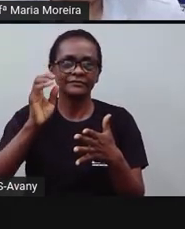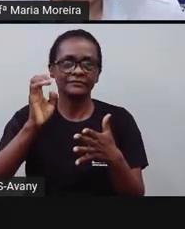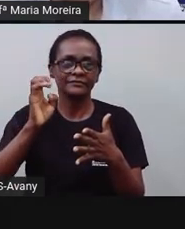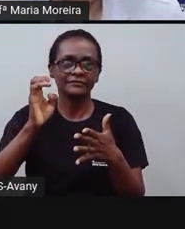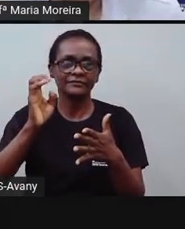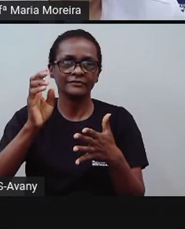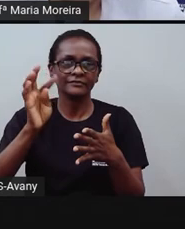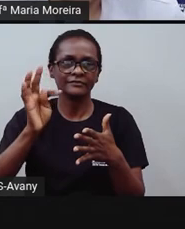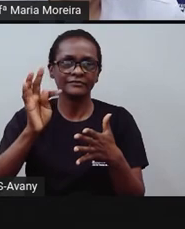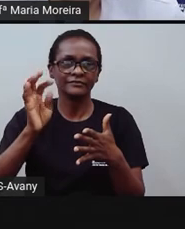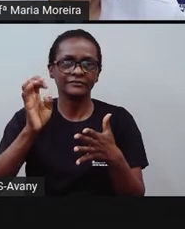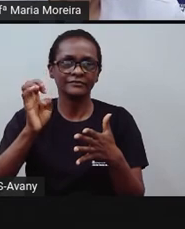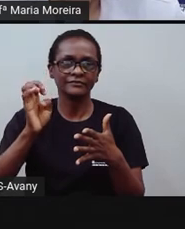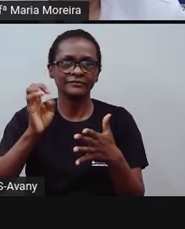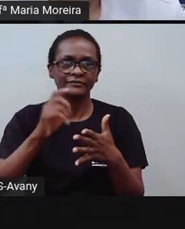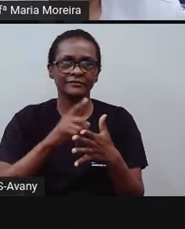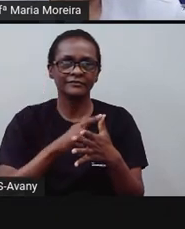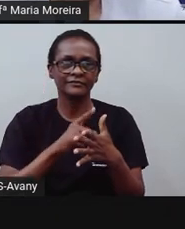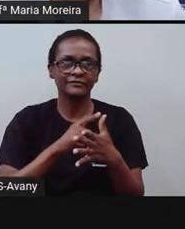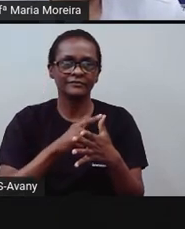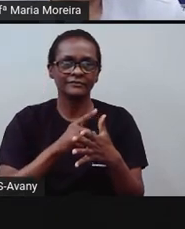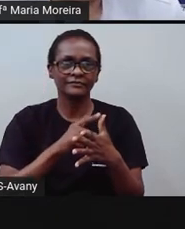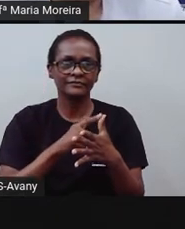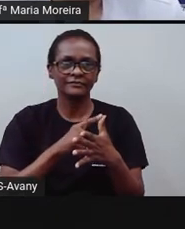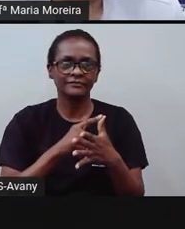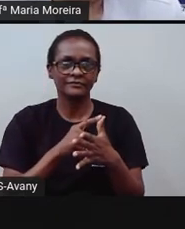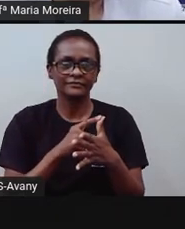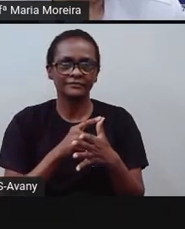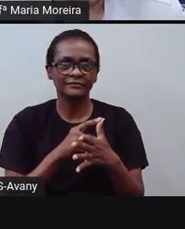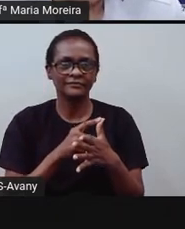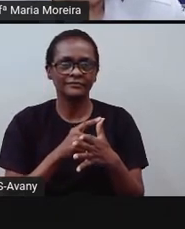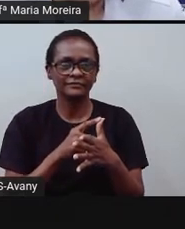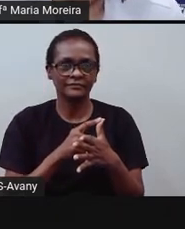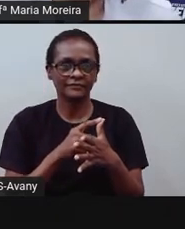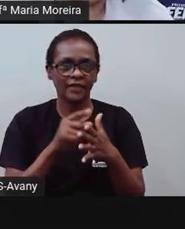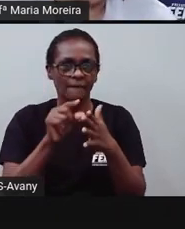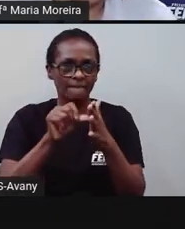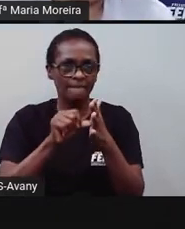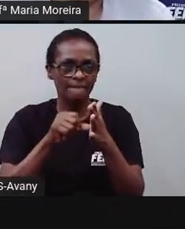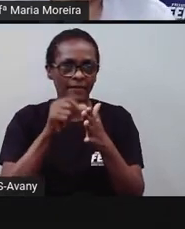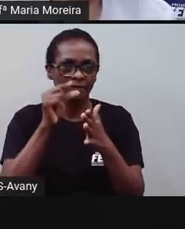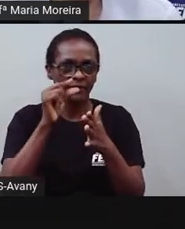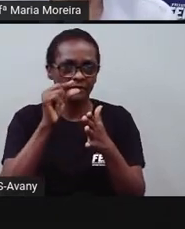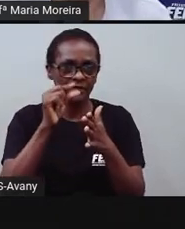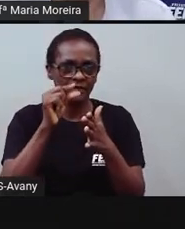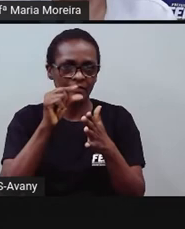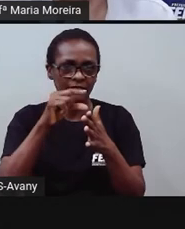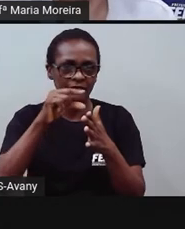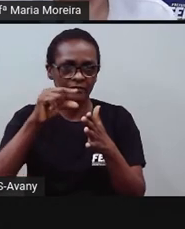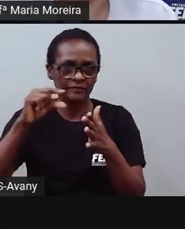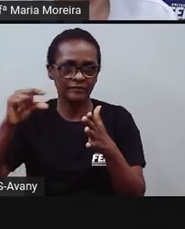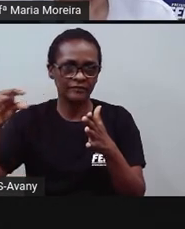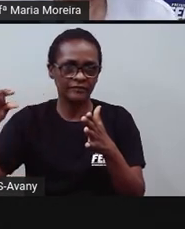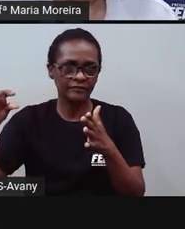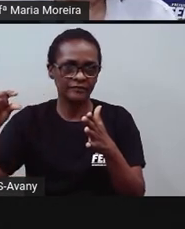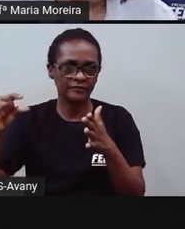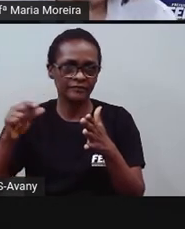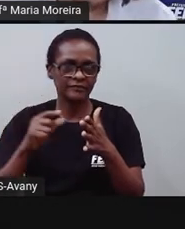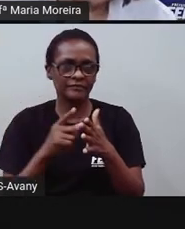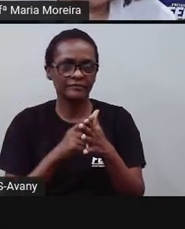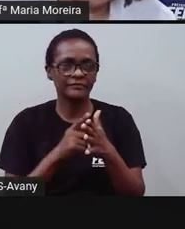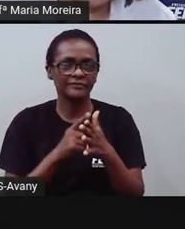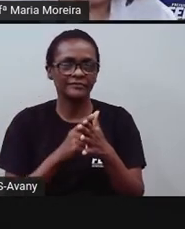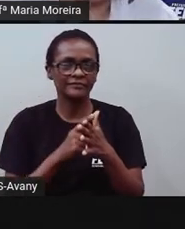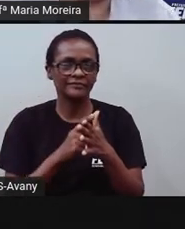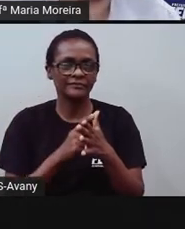notícia. É isso aqui, olha. Está vendo? Geralmente, o primeiro parágrafo. Quando se fala em geralmente, a gente